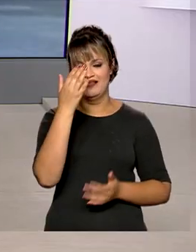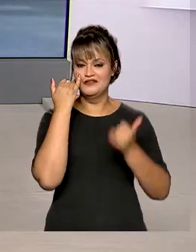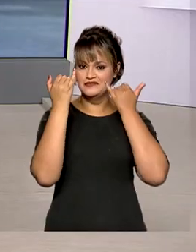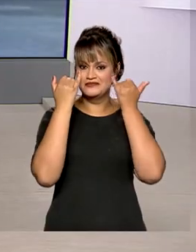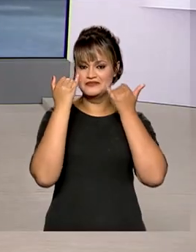pelas informações. Obrigada, Glauco, informações.